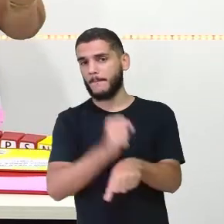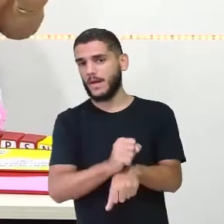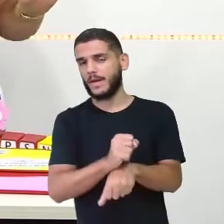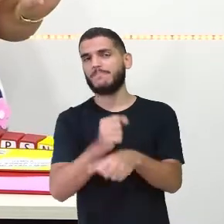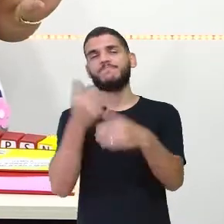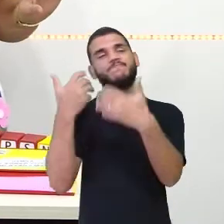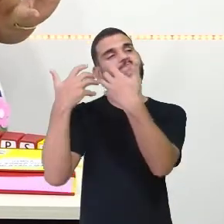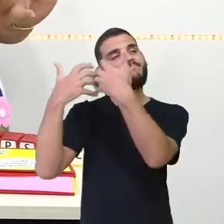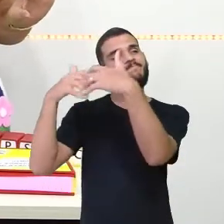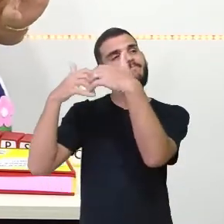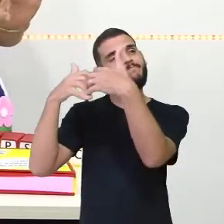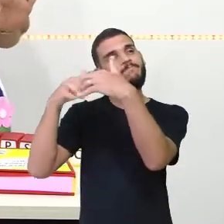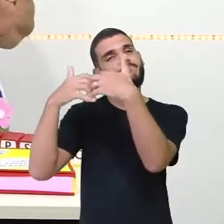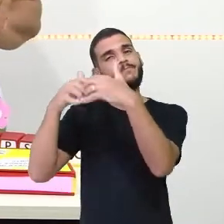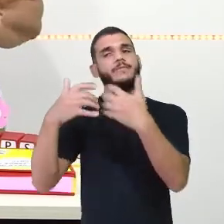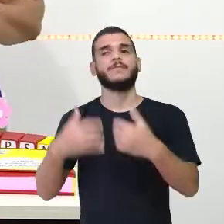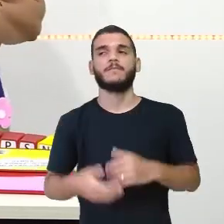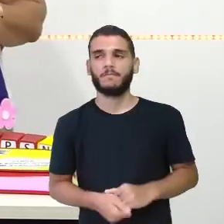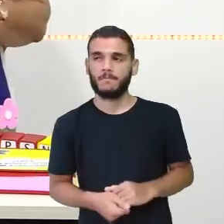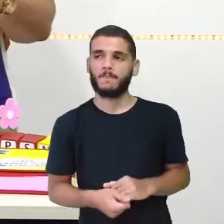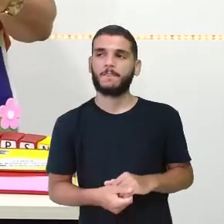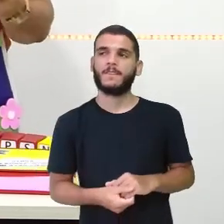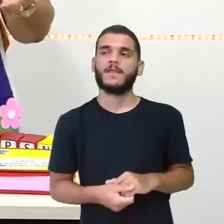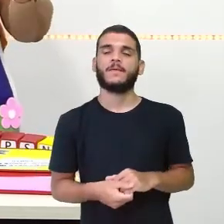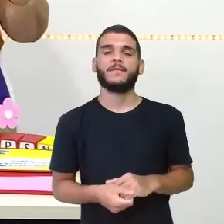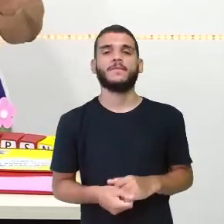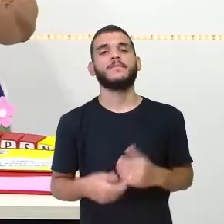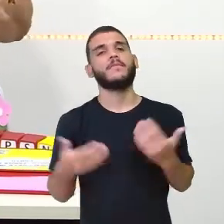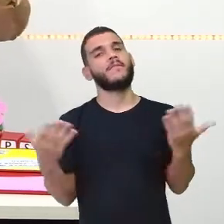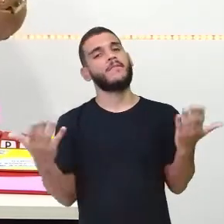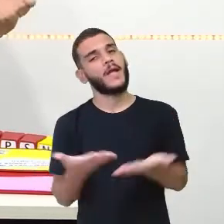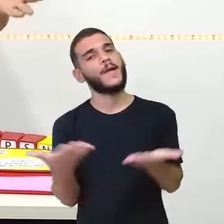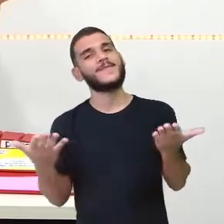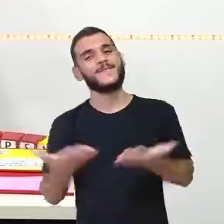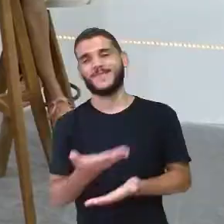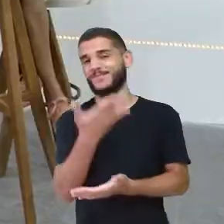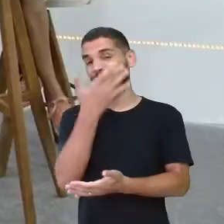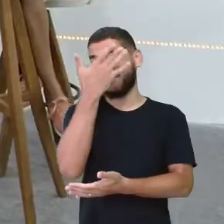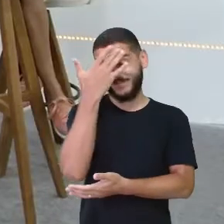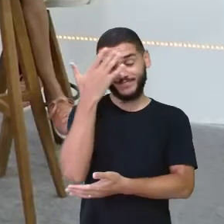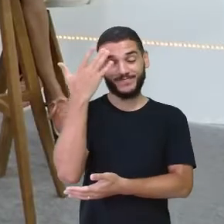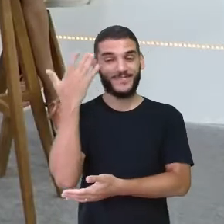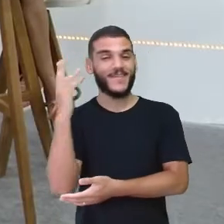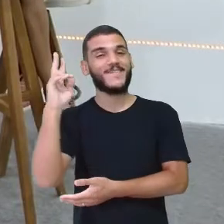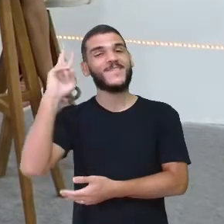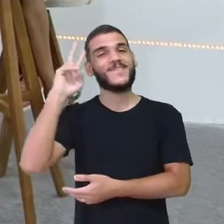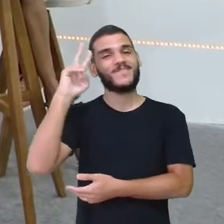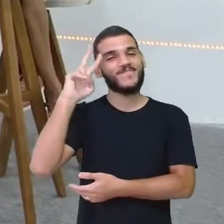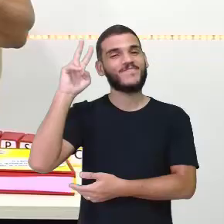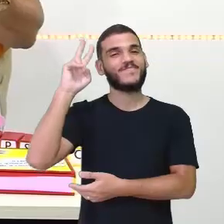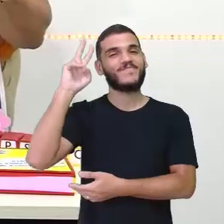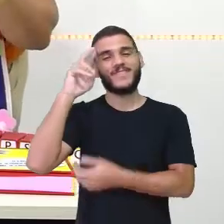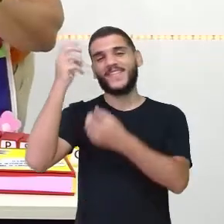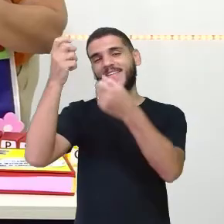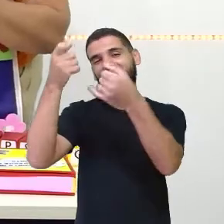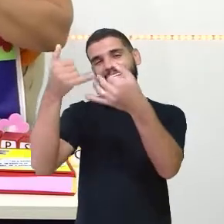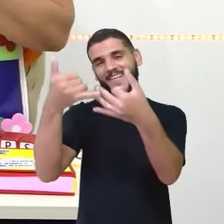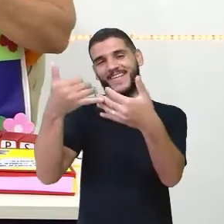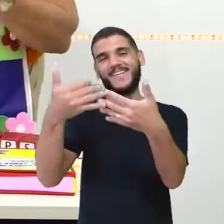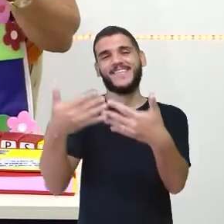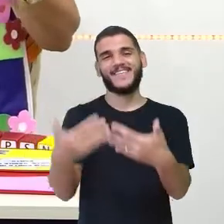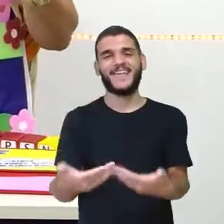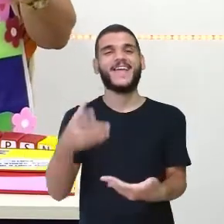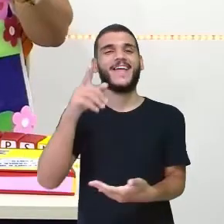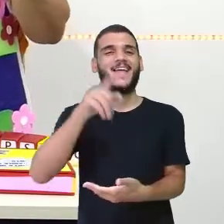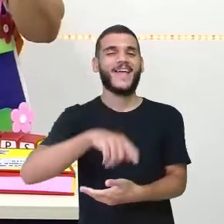refletir alguns pontos, tá? E agora, minha gente, uma história eu vou contar. Uma